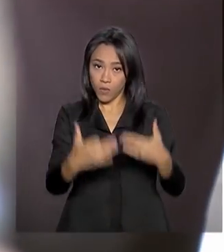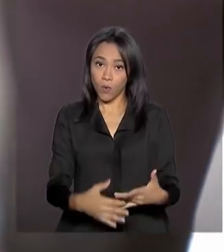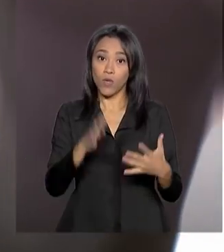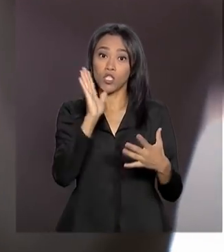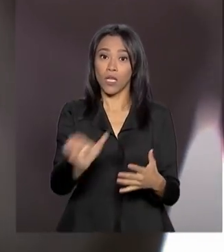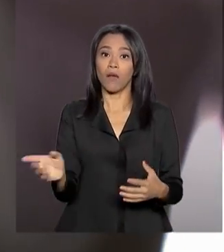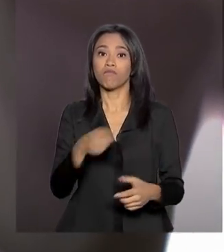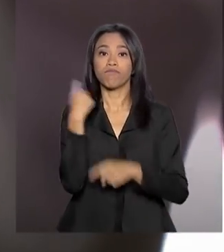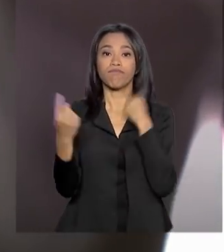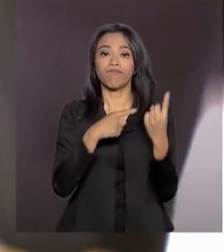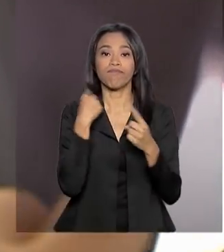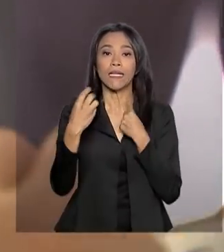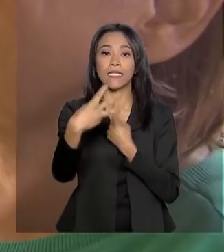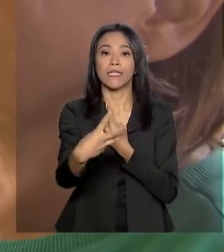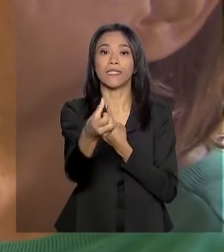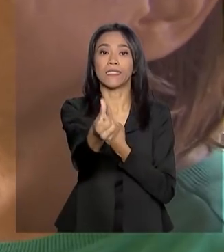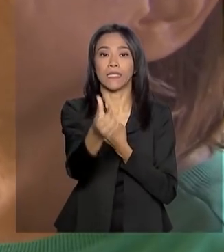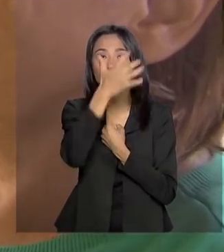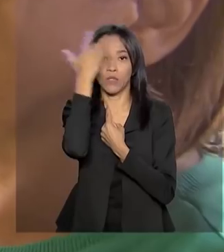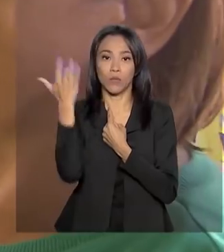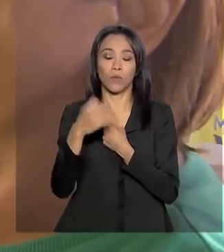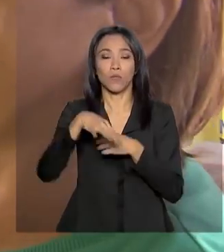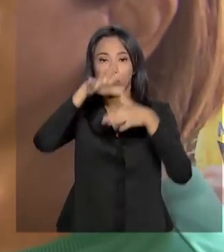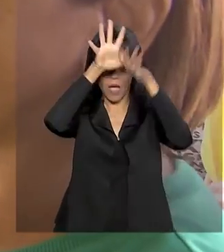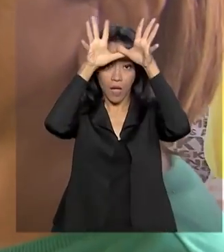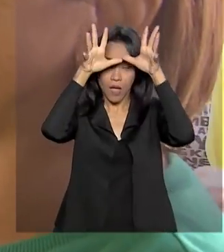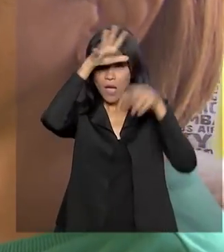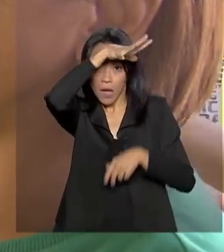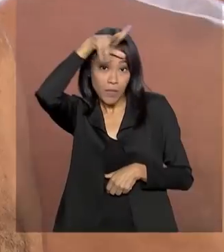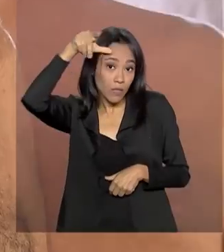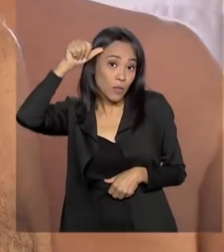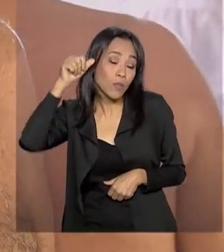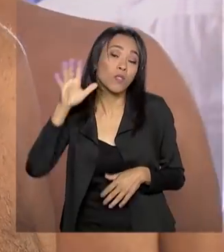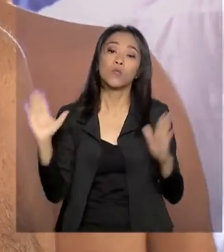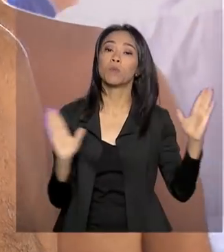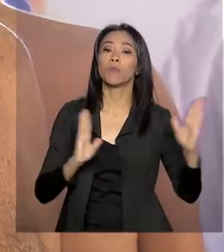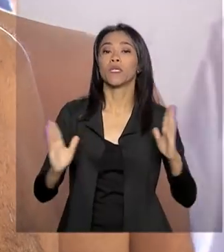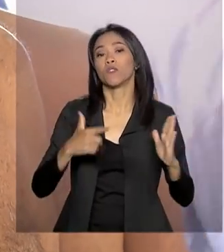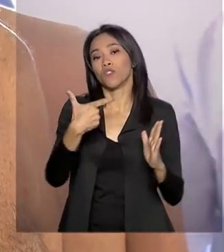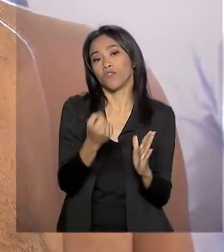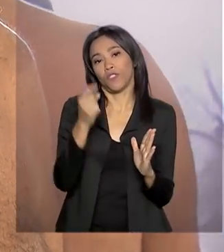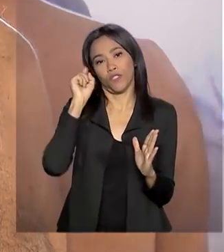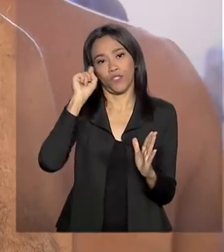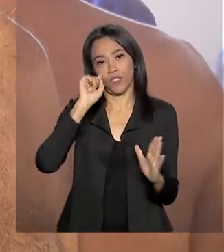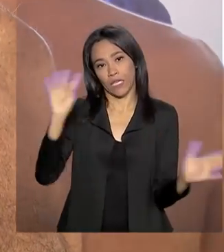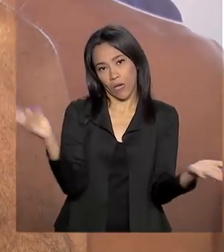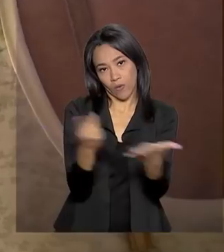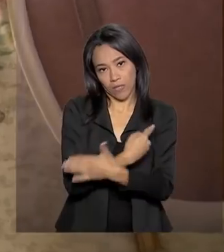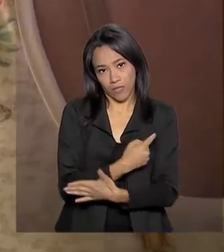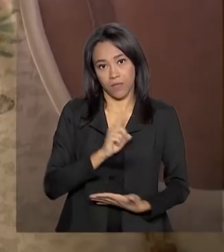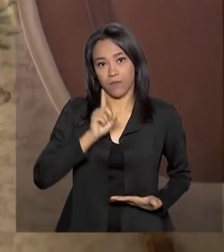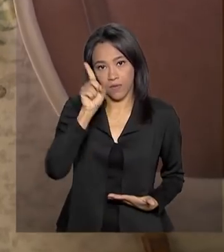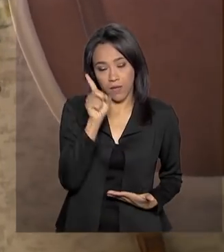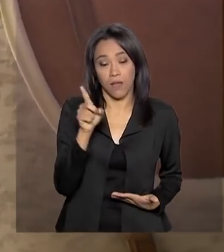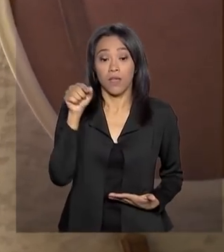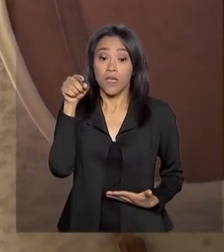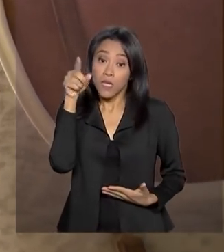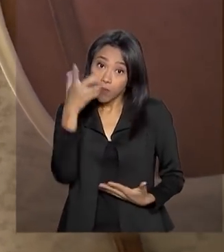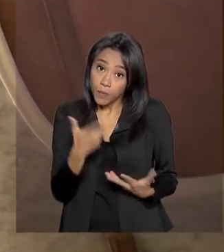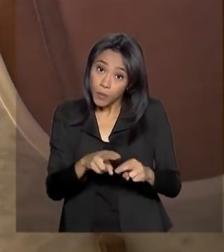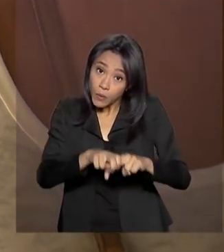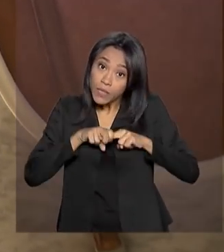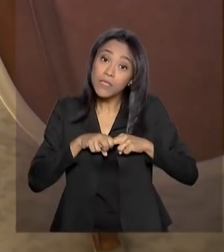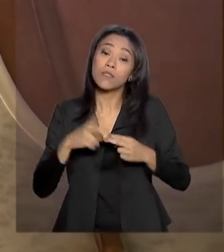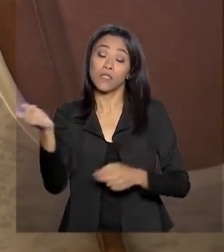36 pessoas no Amazonas em apenas 20 dias. Por conta dos episódios, a vacinação no estado